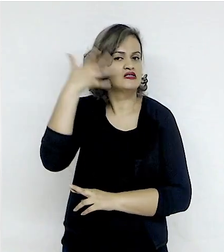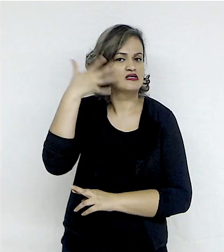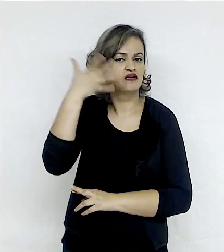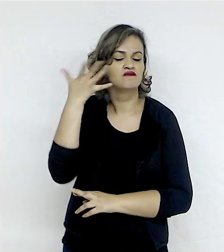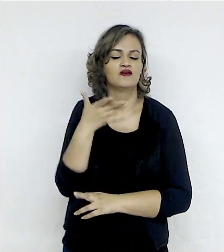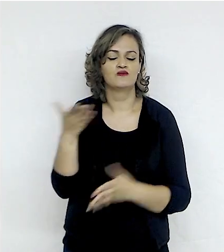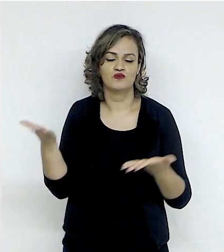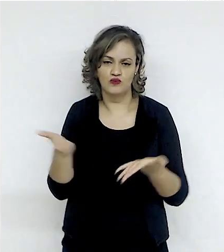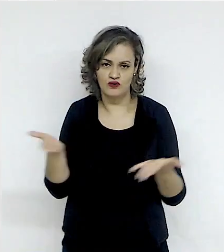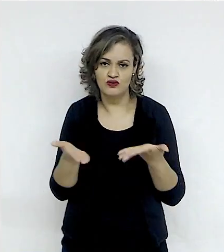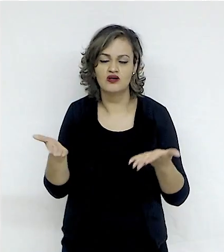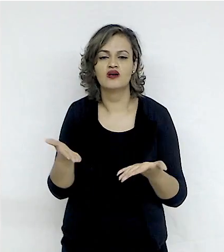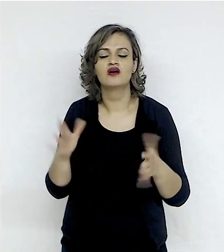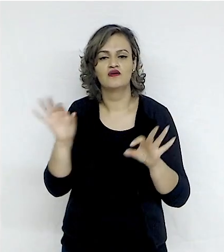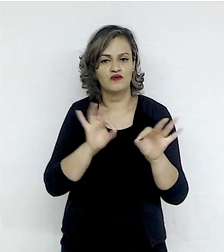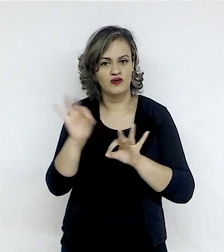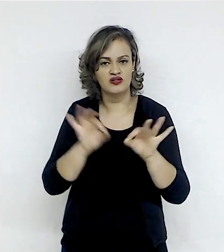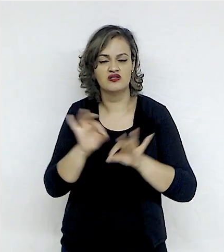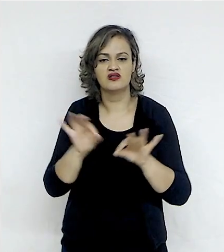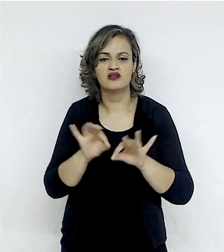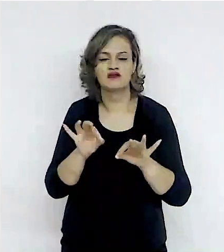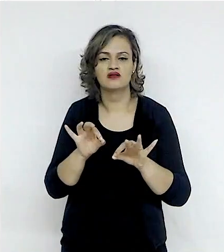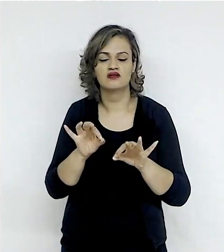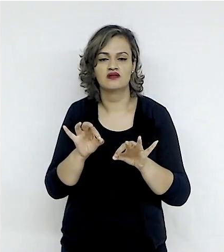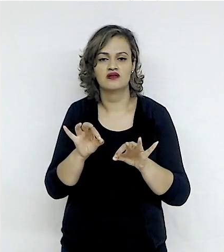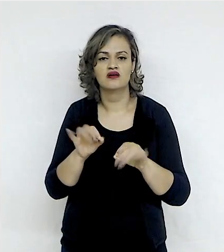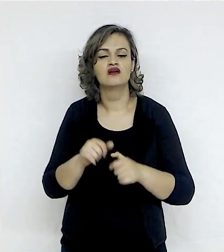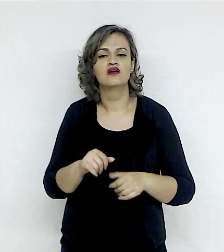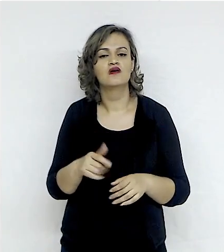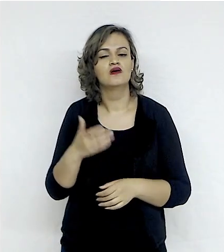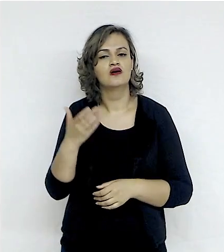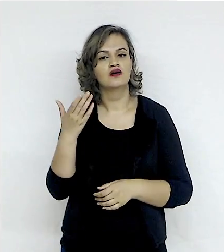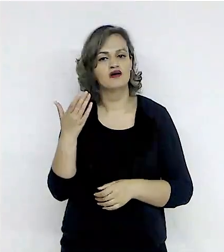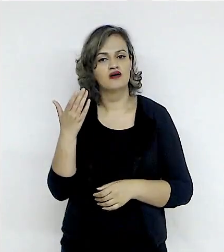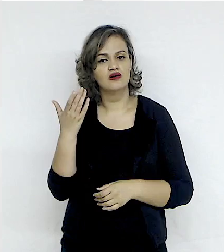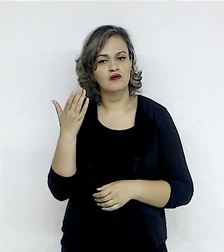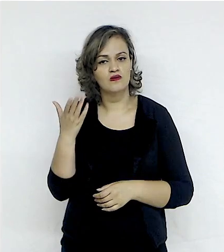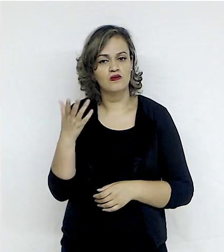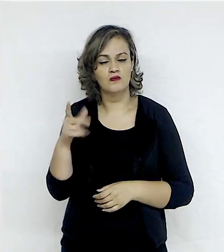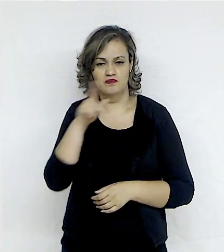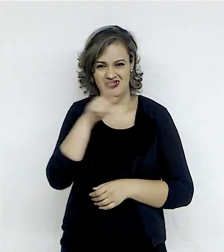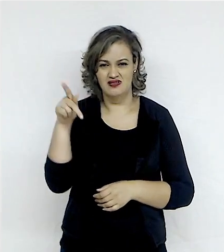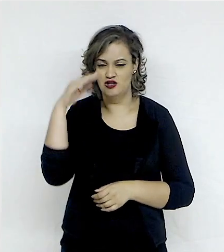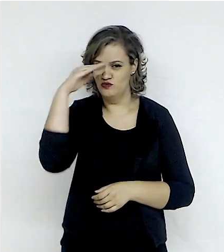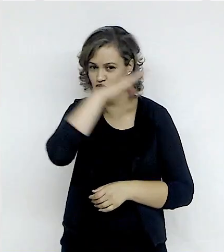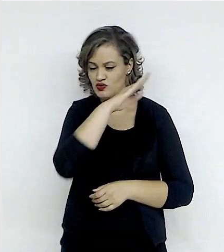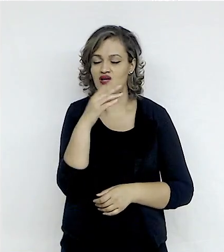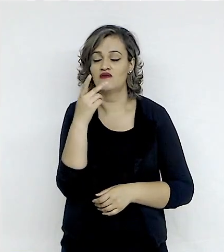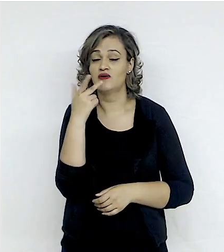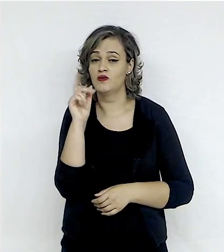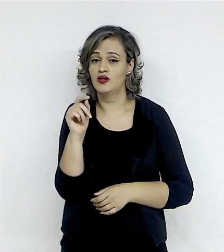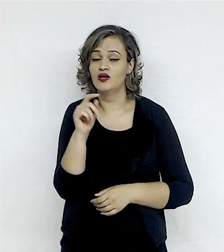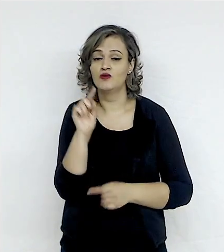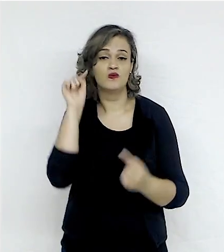data de hoje, organizado pelo Credit Suisse, o presidente da República Jair Bolsonaro afirmou que o